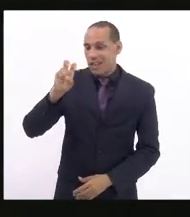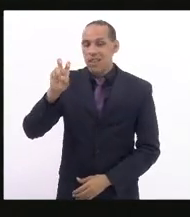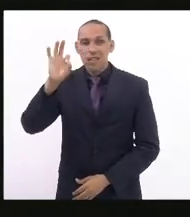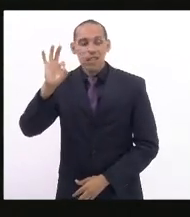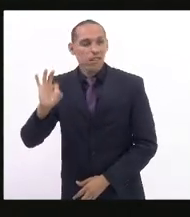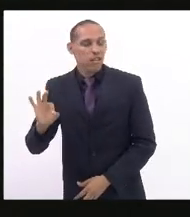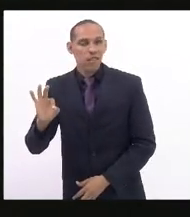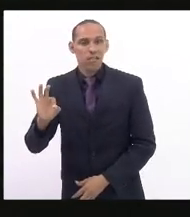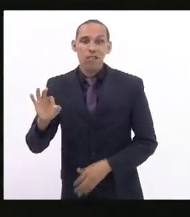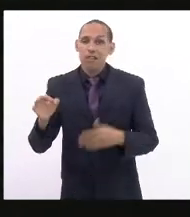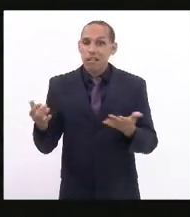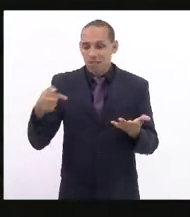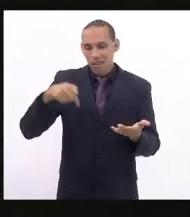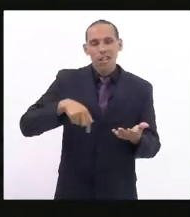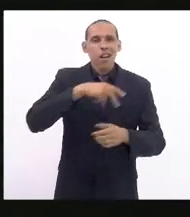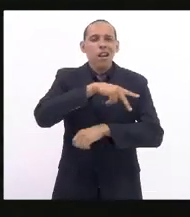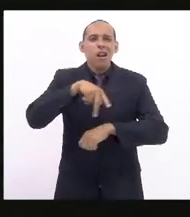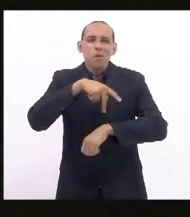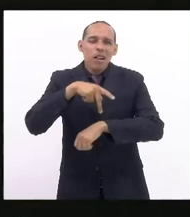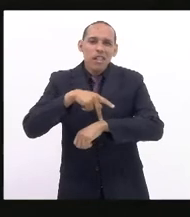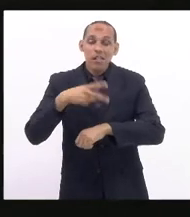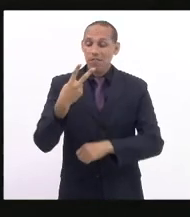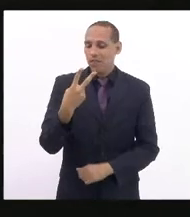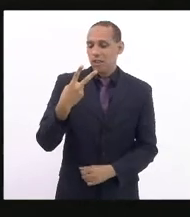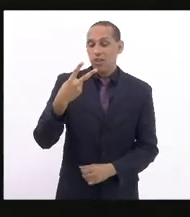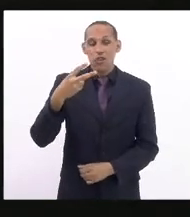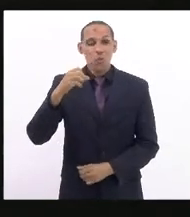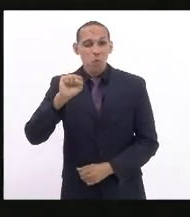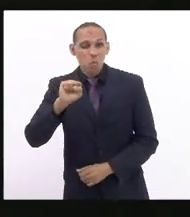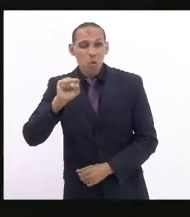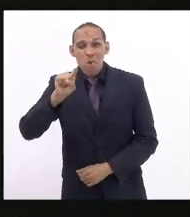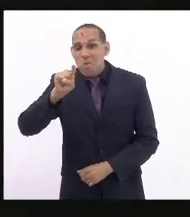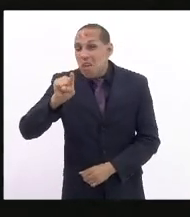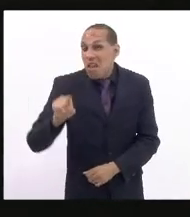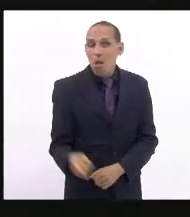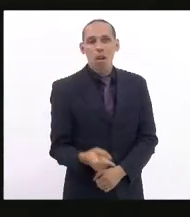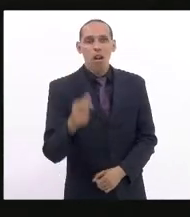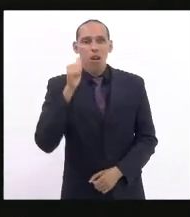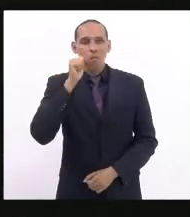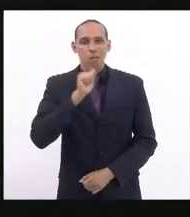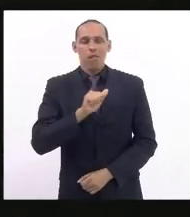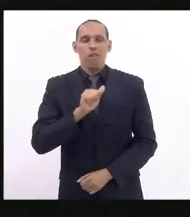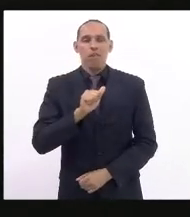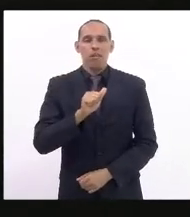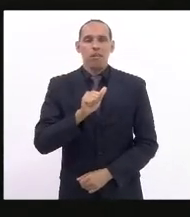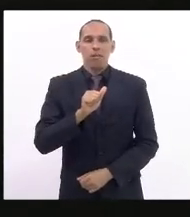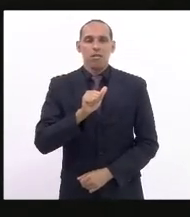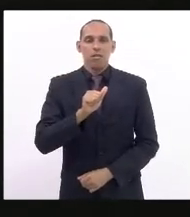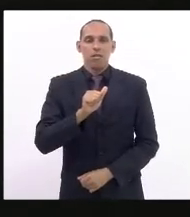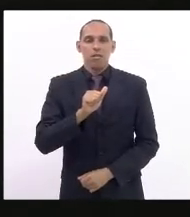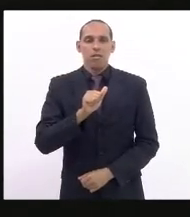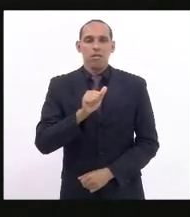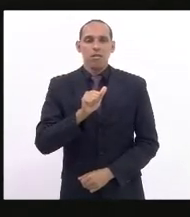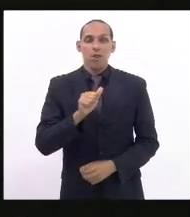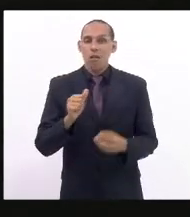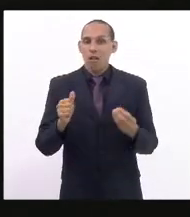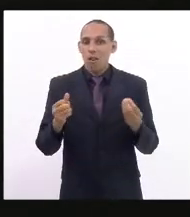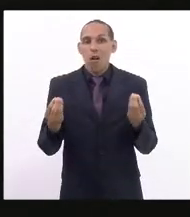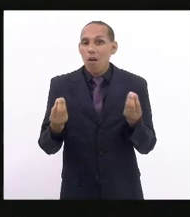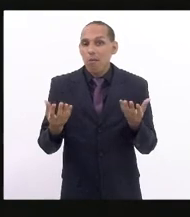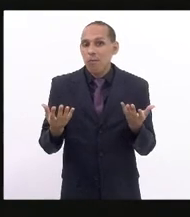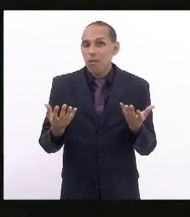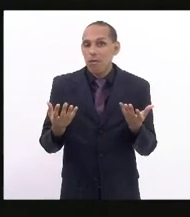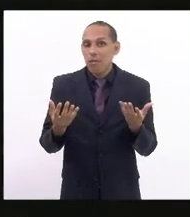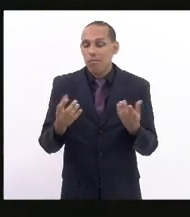que em nosso país 28 milhões de mulheres estão à frente